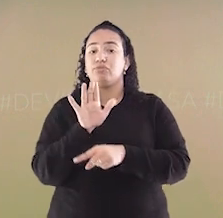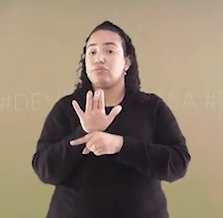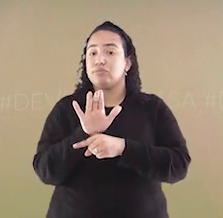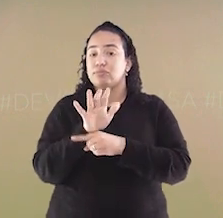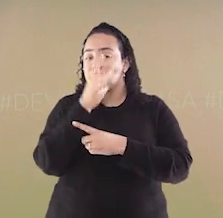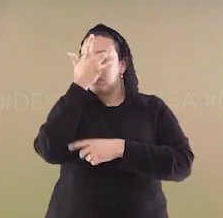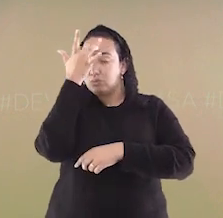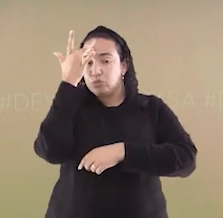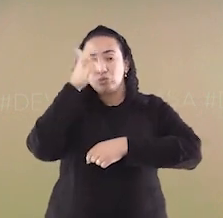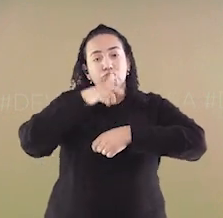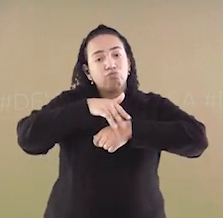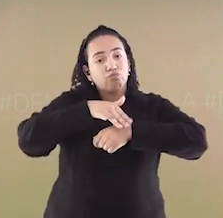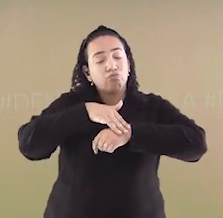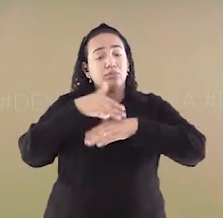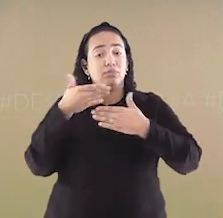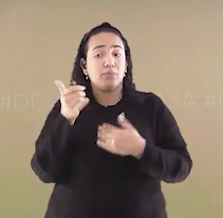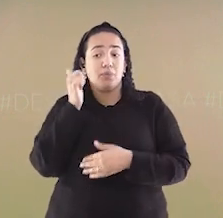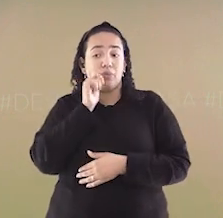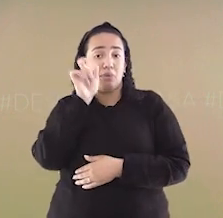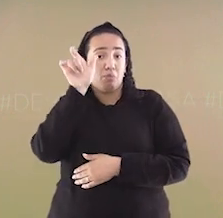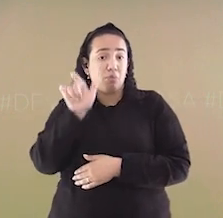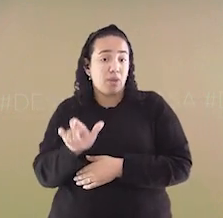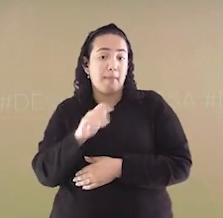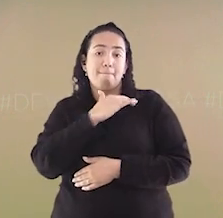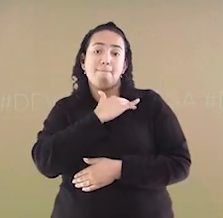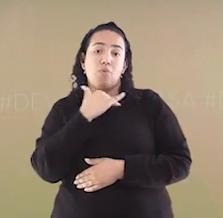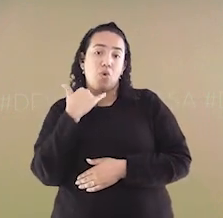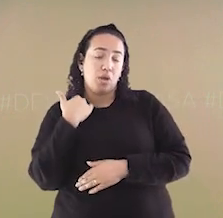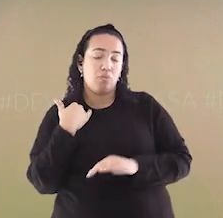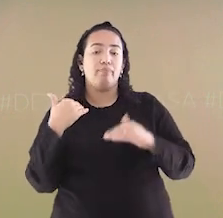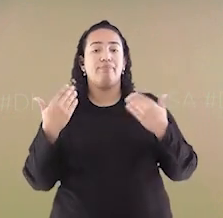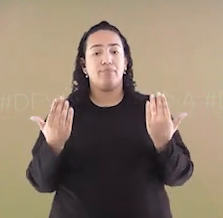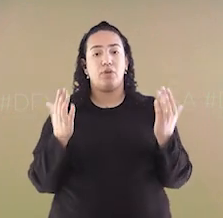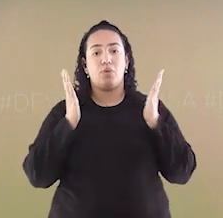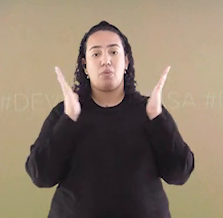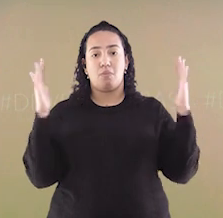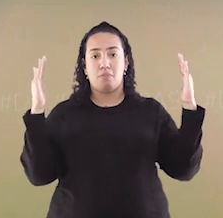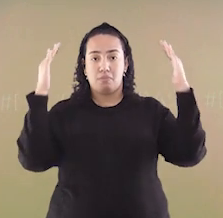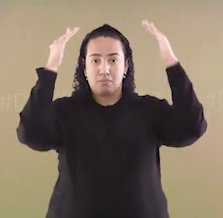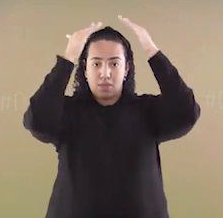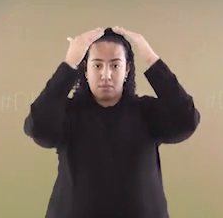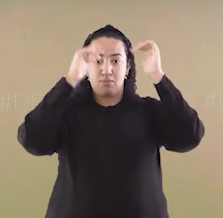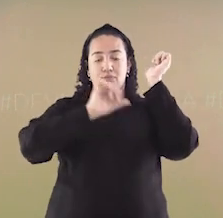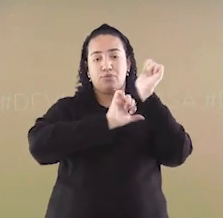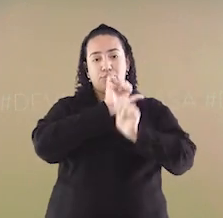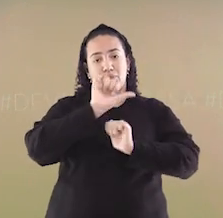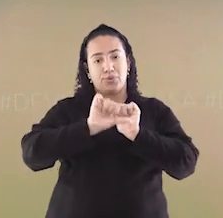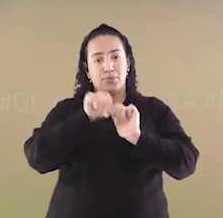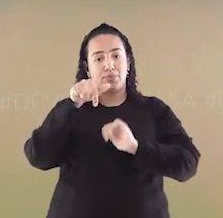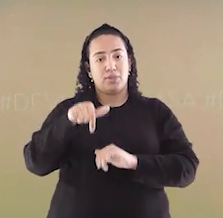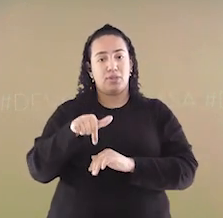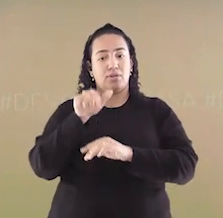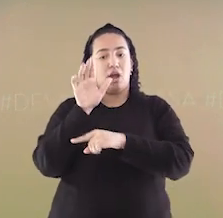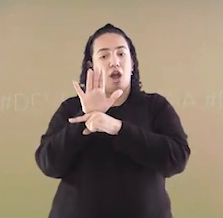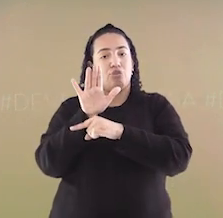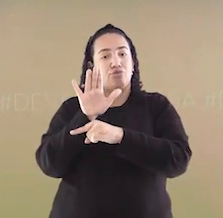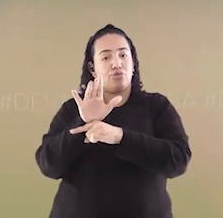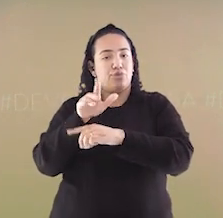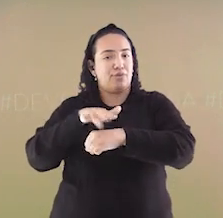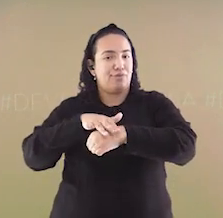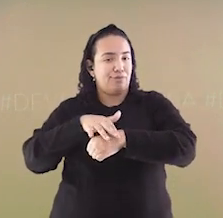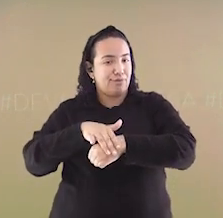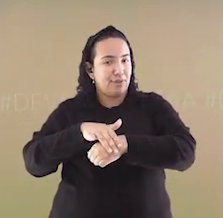doentes e, por isso, depois da sua morte, ela foi reconhecida pelo Papa e pela Igreja Católica como a Padroeira dos Doentes.